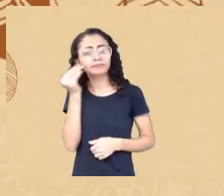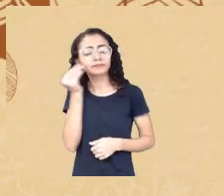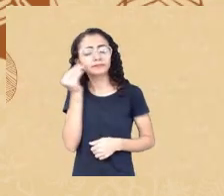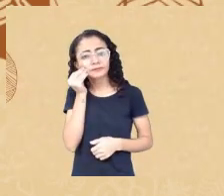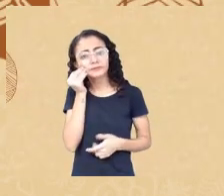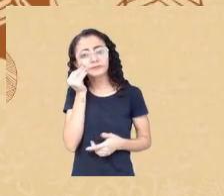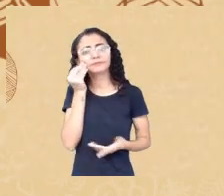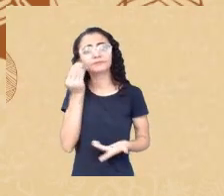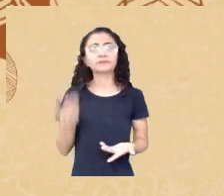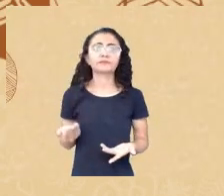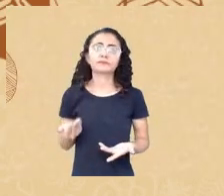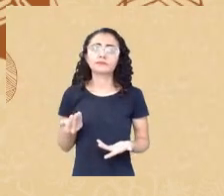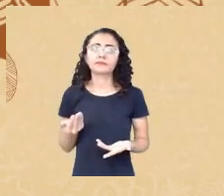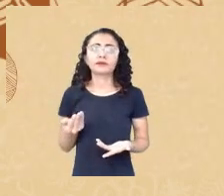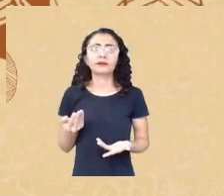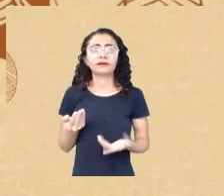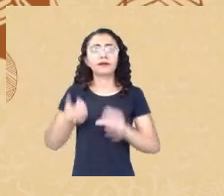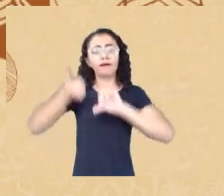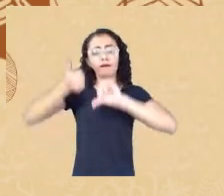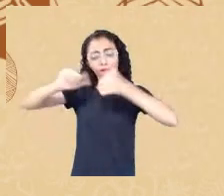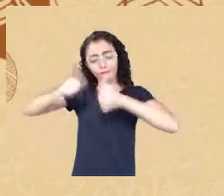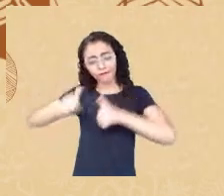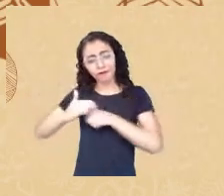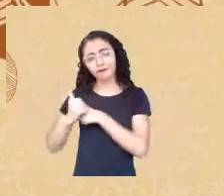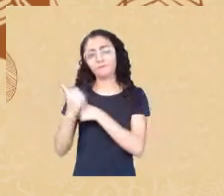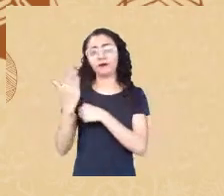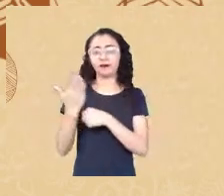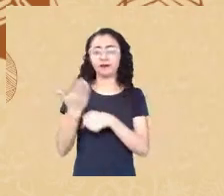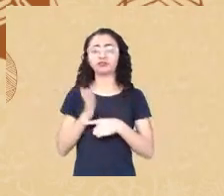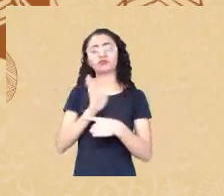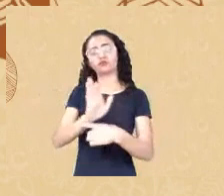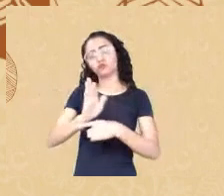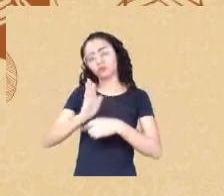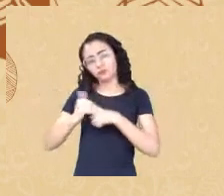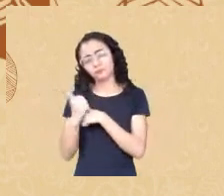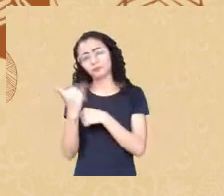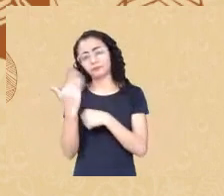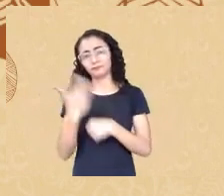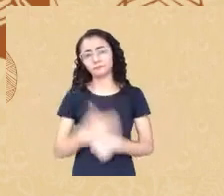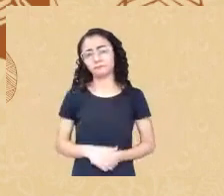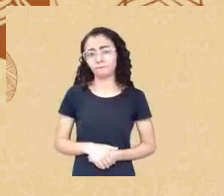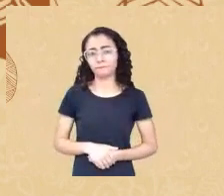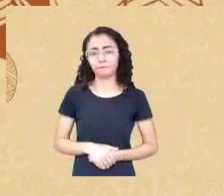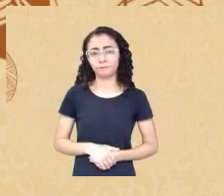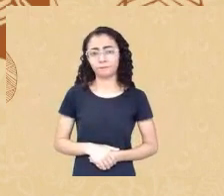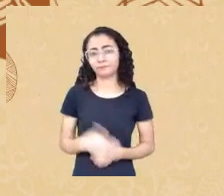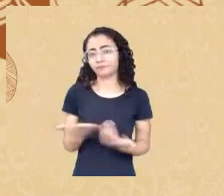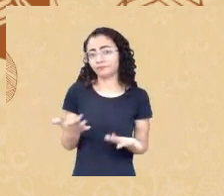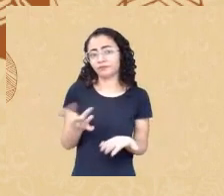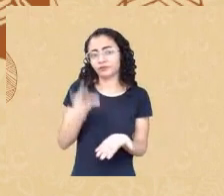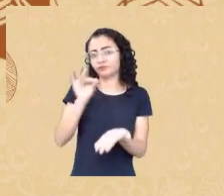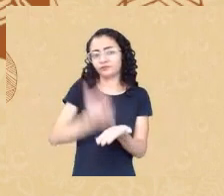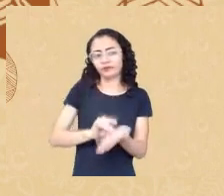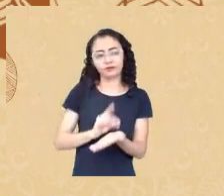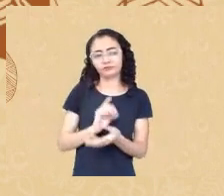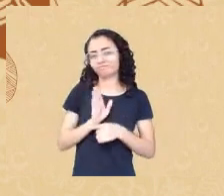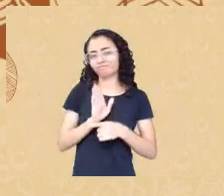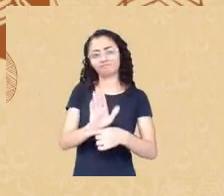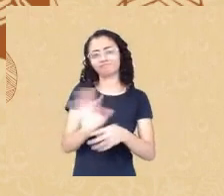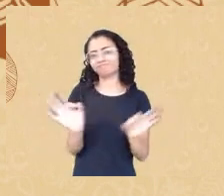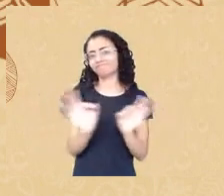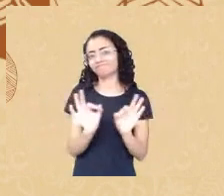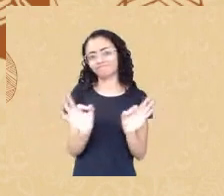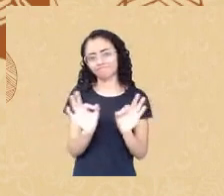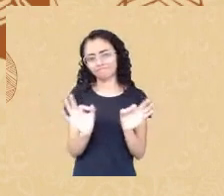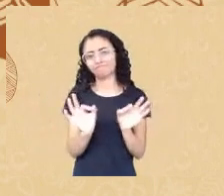revisitar mais e colaborar mais porque de fato a gente não tem colaborado essa a fala